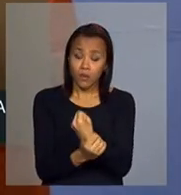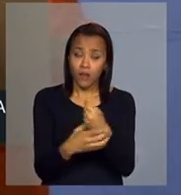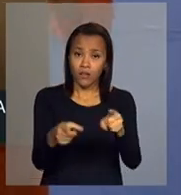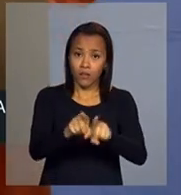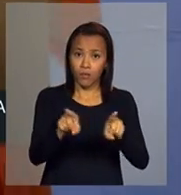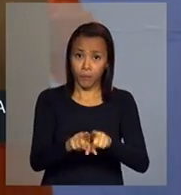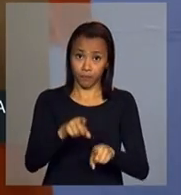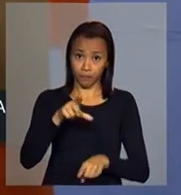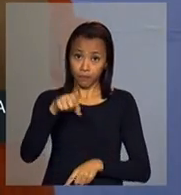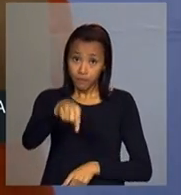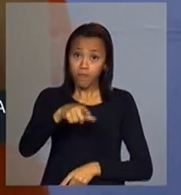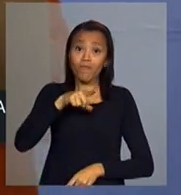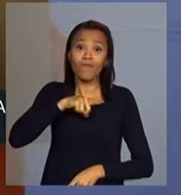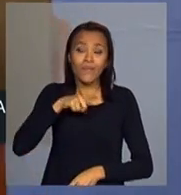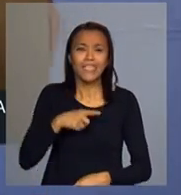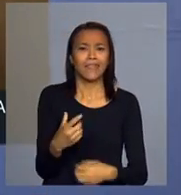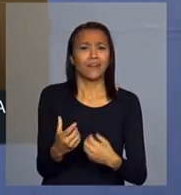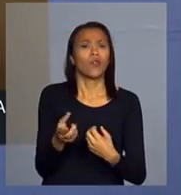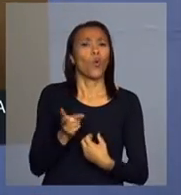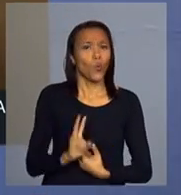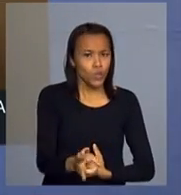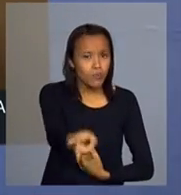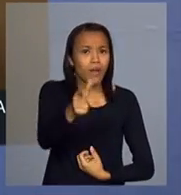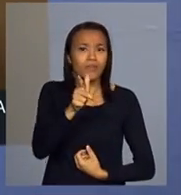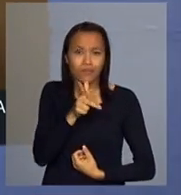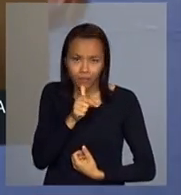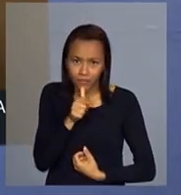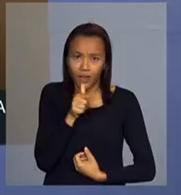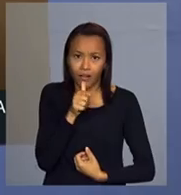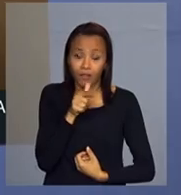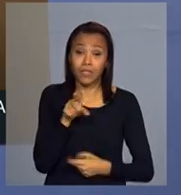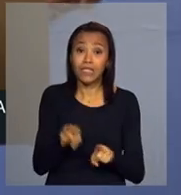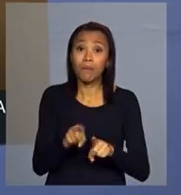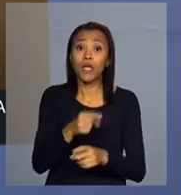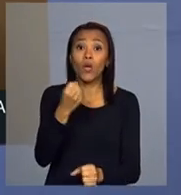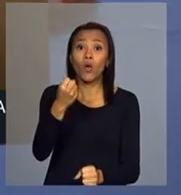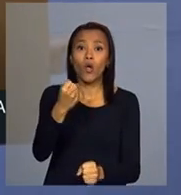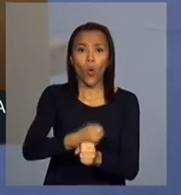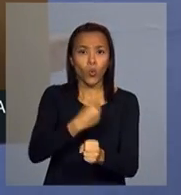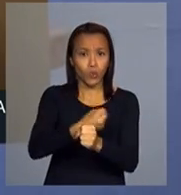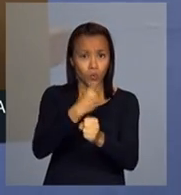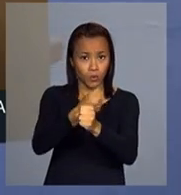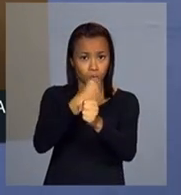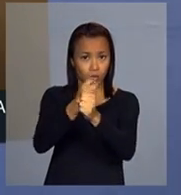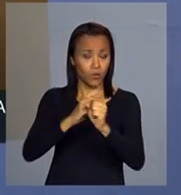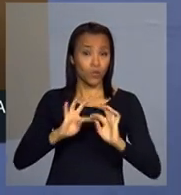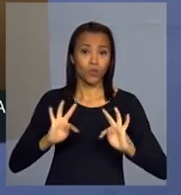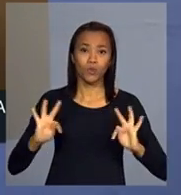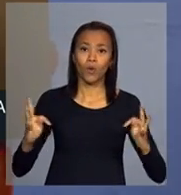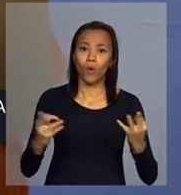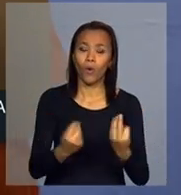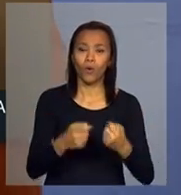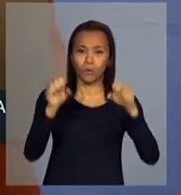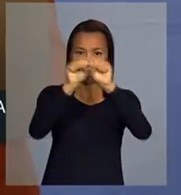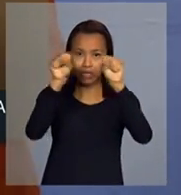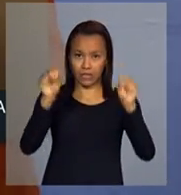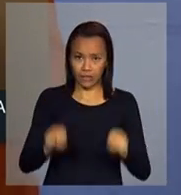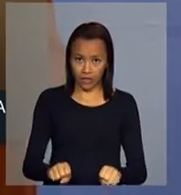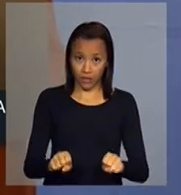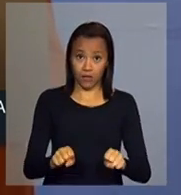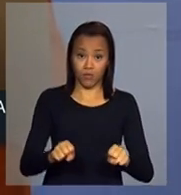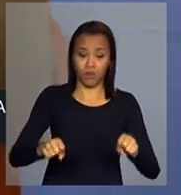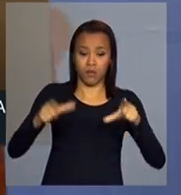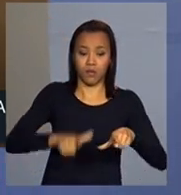segurança hídrica, construindo também todo o sistema, todo o sistema do